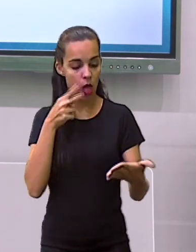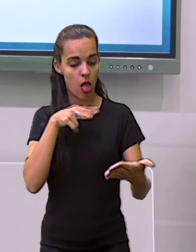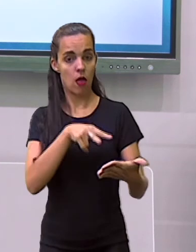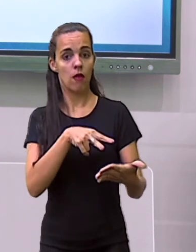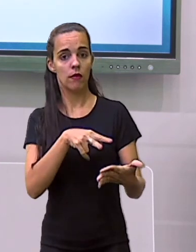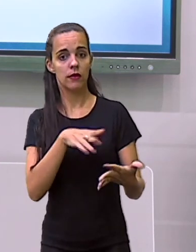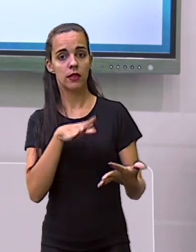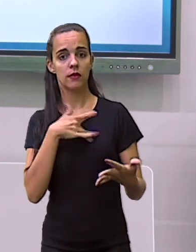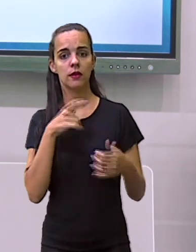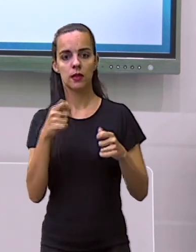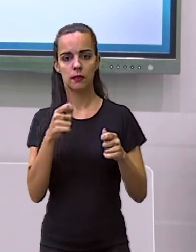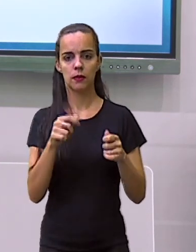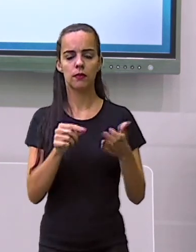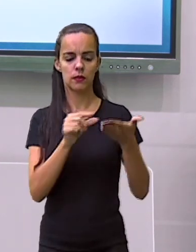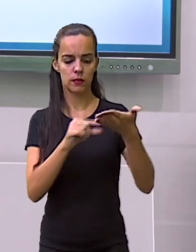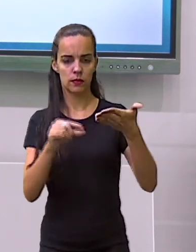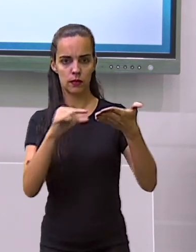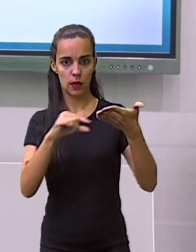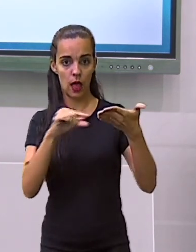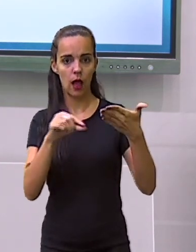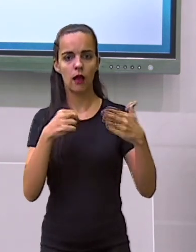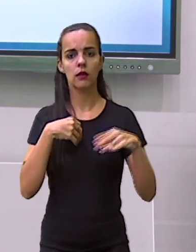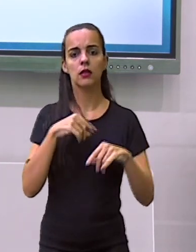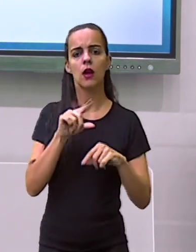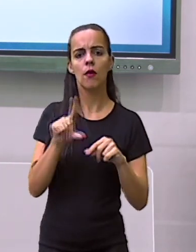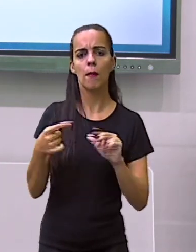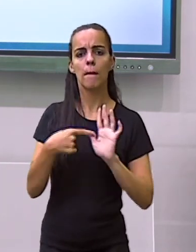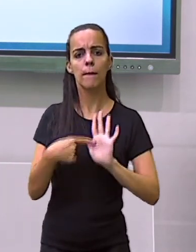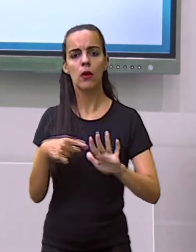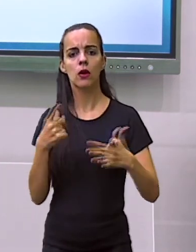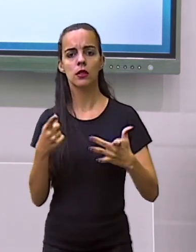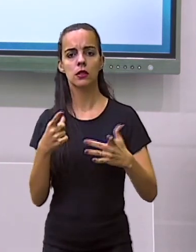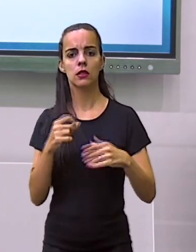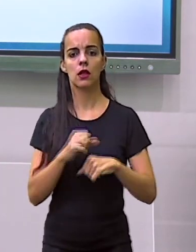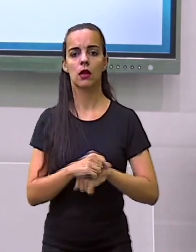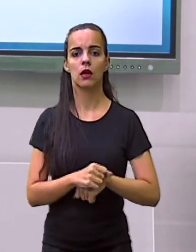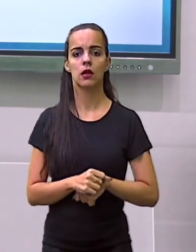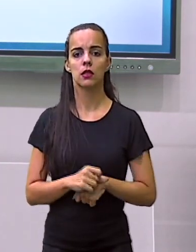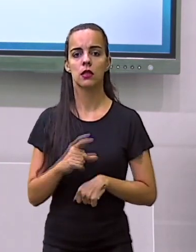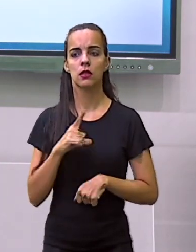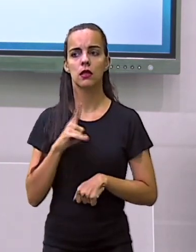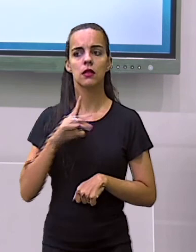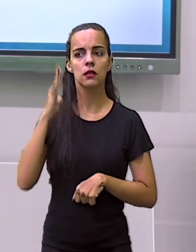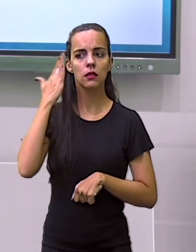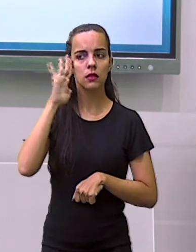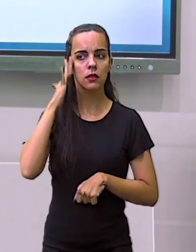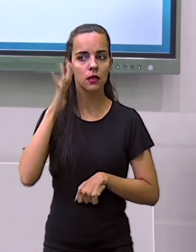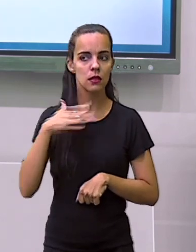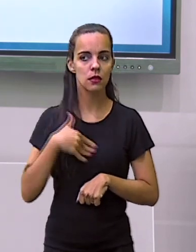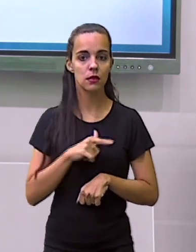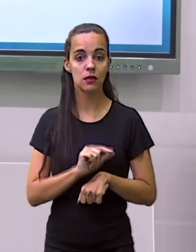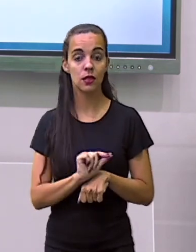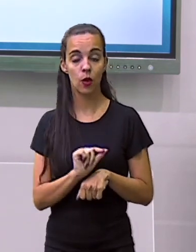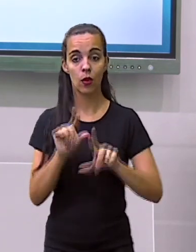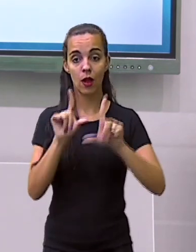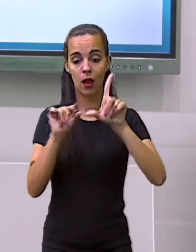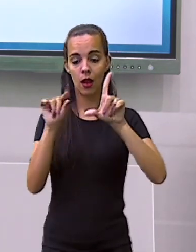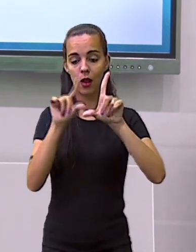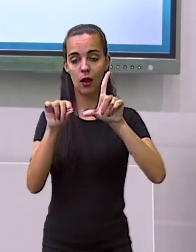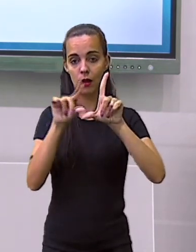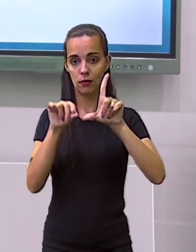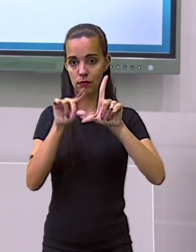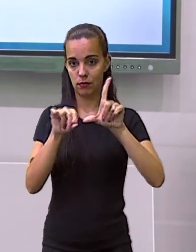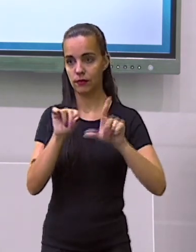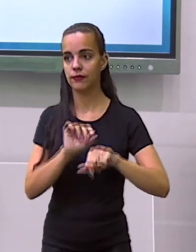ela ainda iria precisar de uma informação muito importante aqui, que é a nossa legenda.